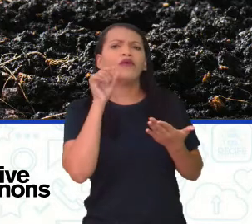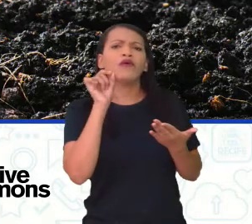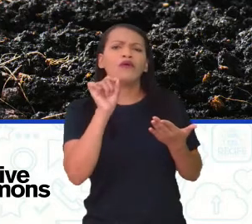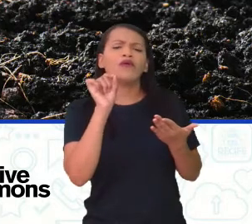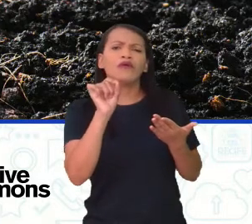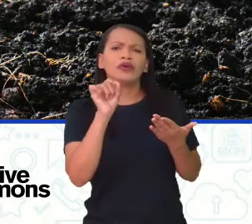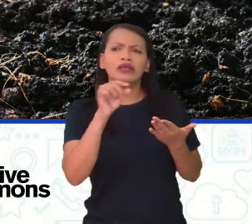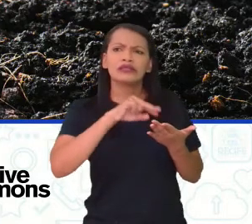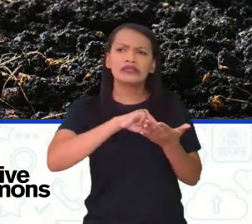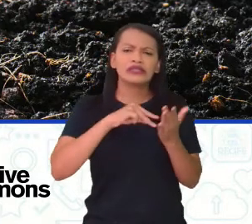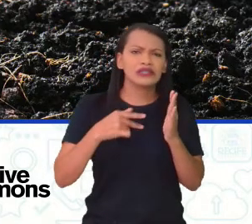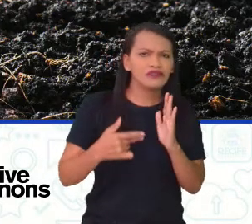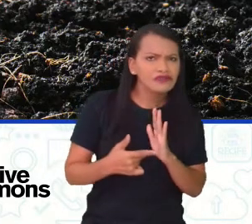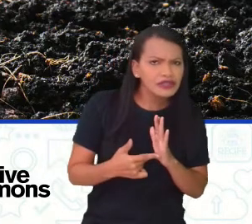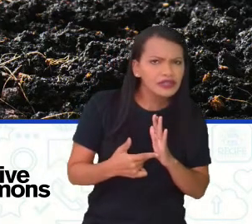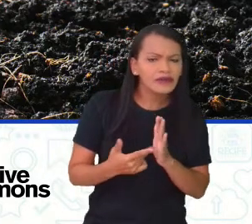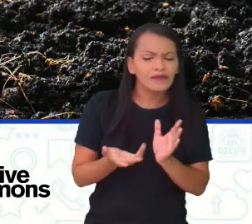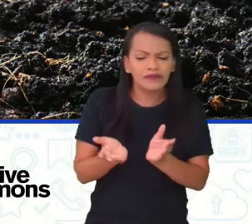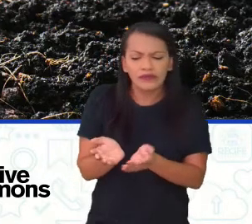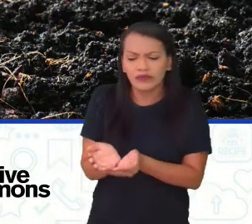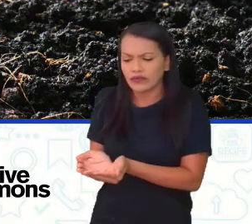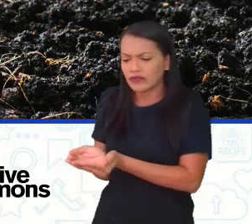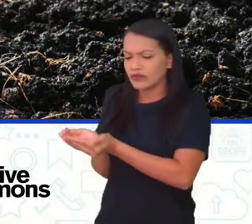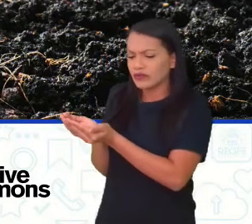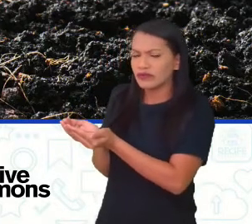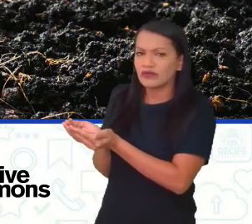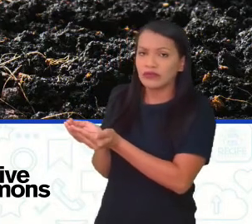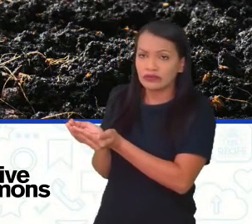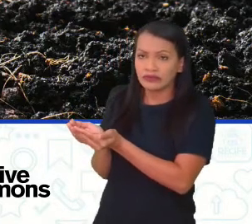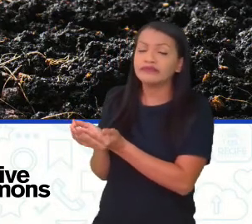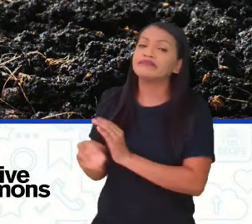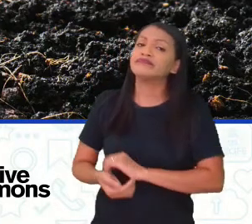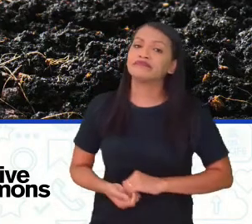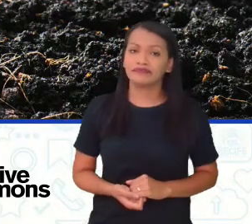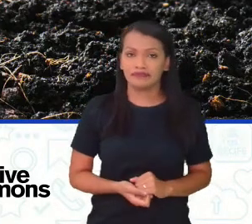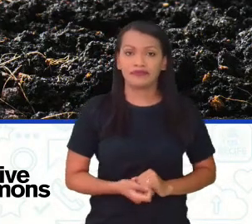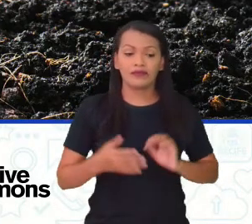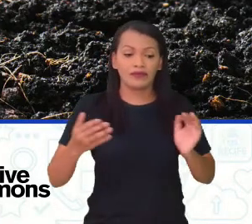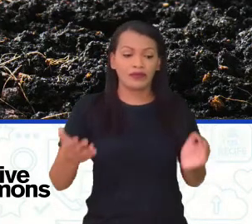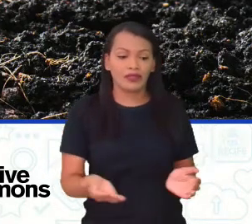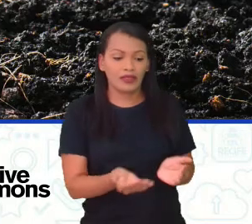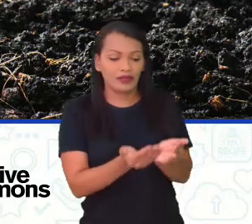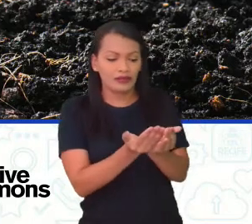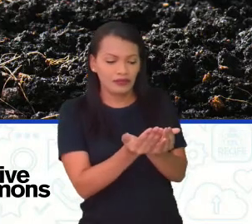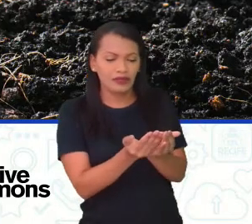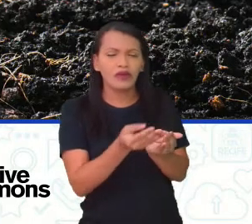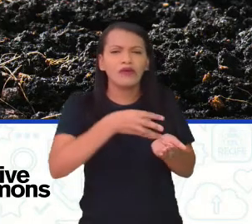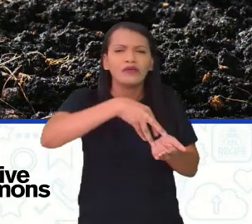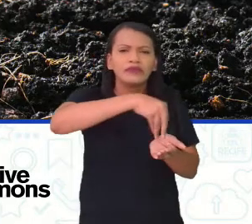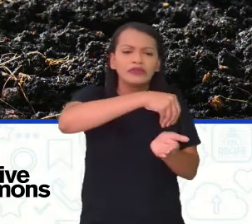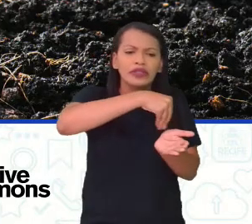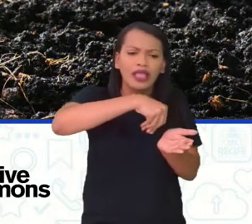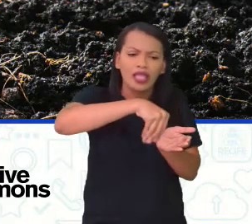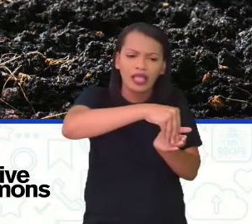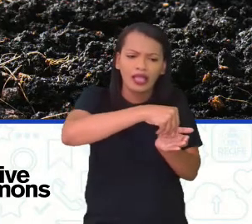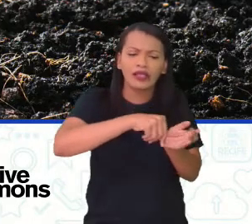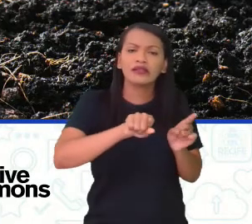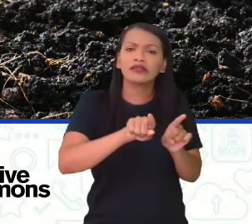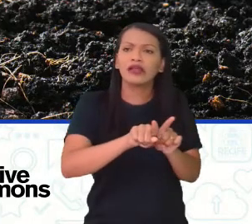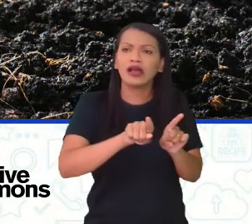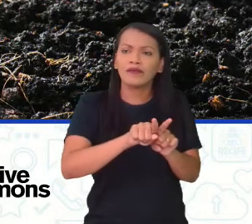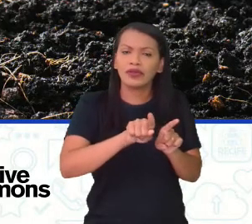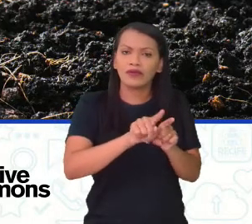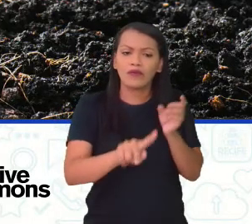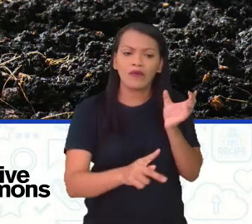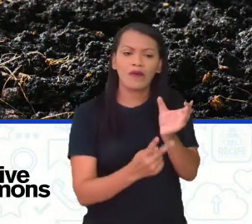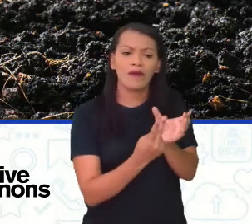simbolizando, né? Essa mão, ela pegou ali uma porção de terra, recolheu uma porção de terra na sua mão e pode ver que tem uma plantazinha